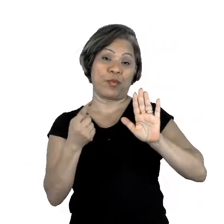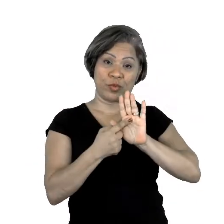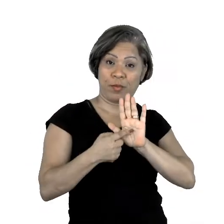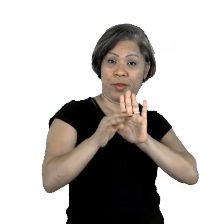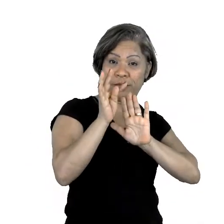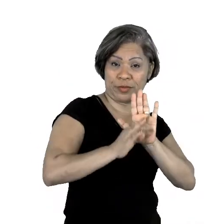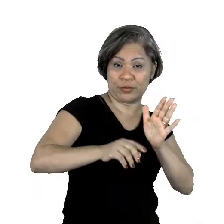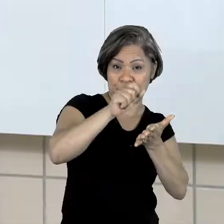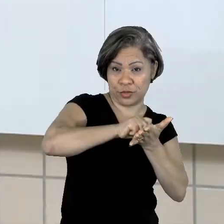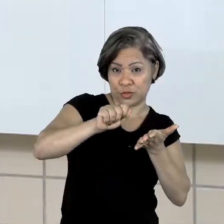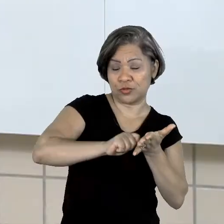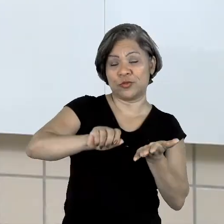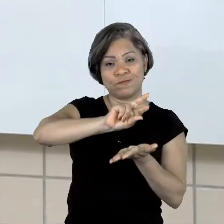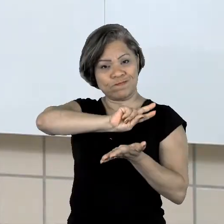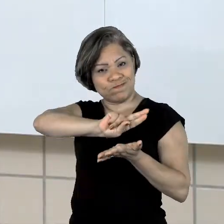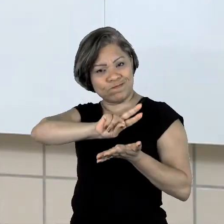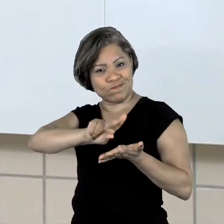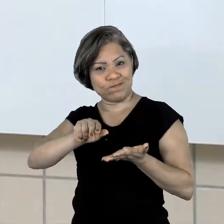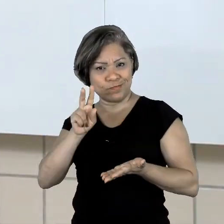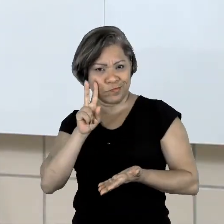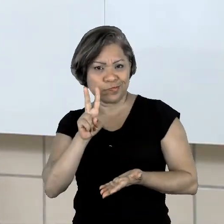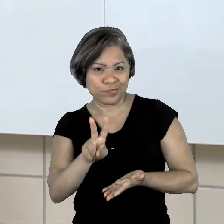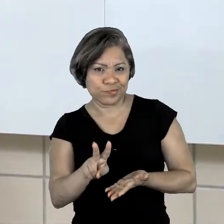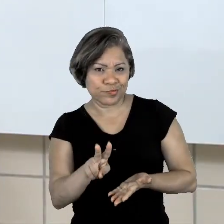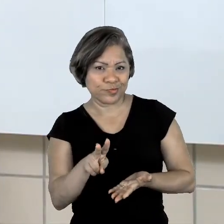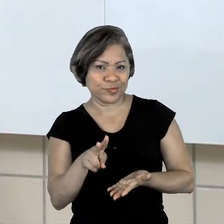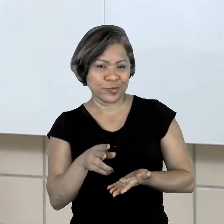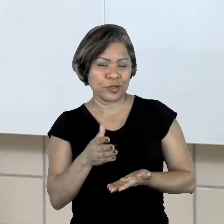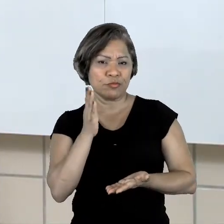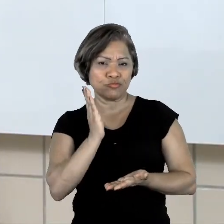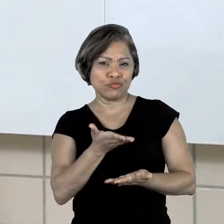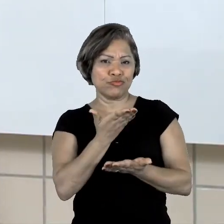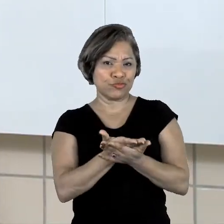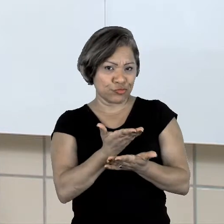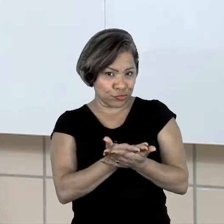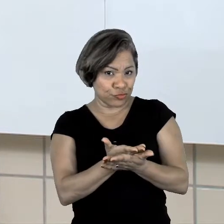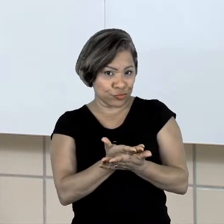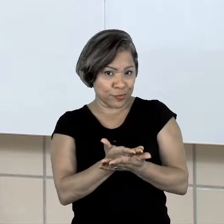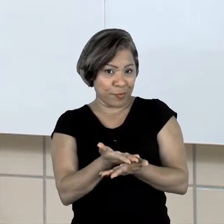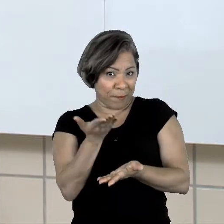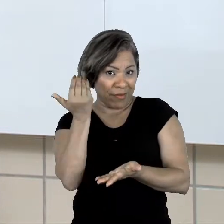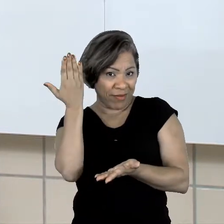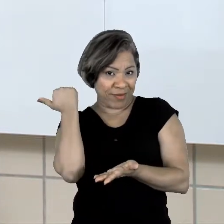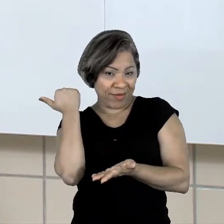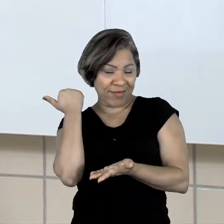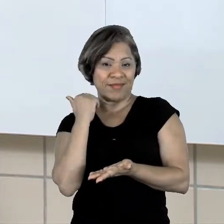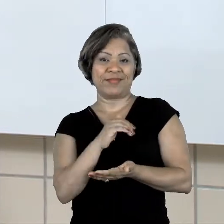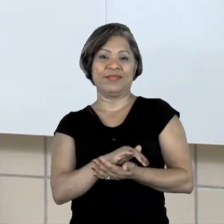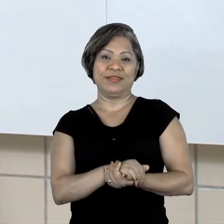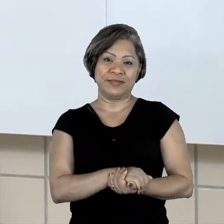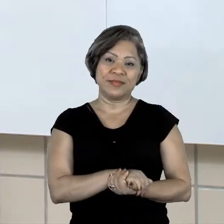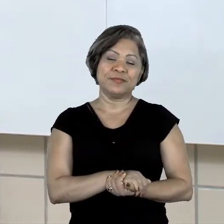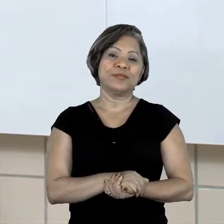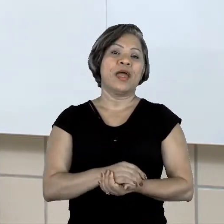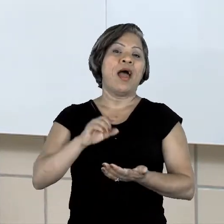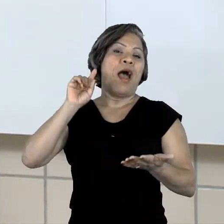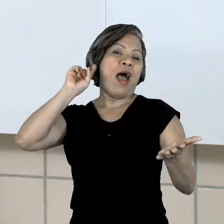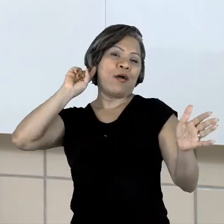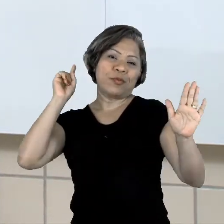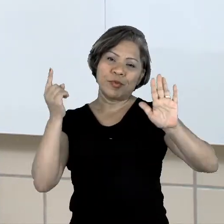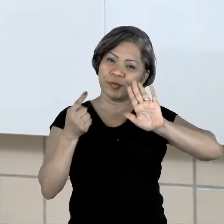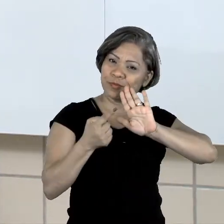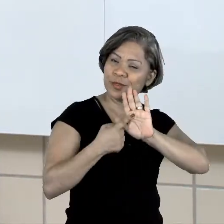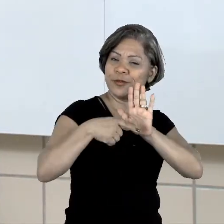outros. Então, viram aí o que nós estudamos nas aulas passadas? As onomatopeias, a